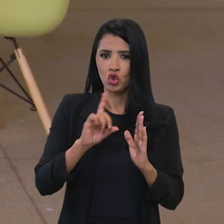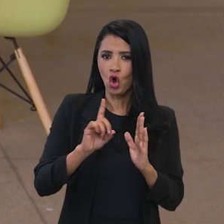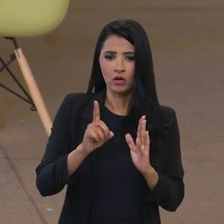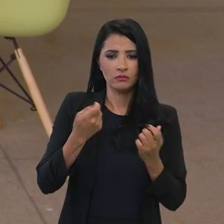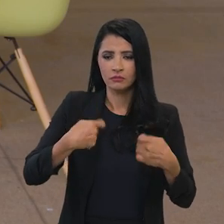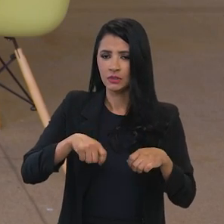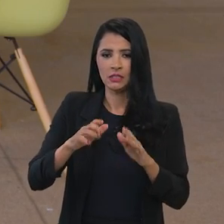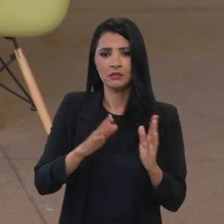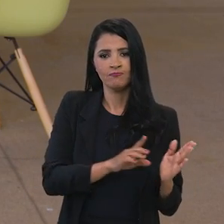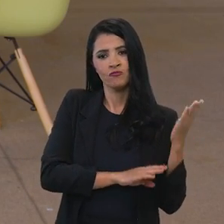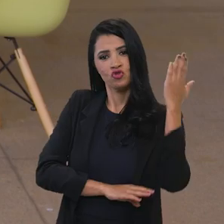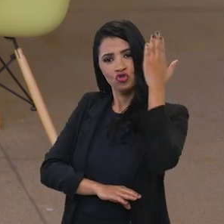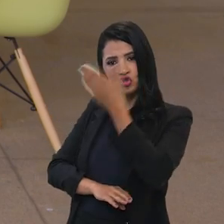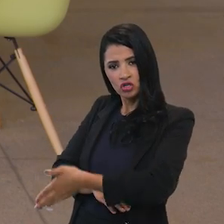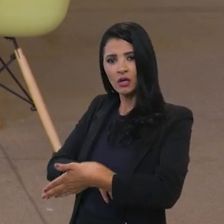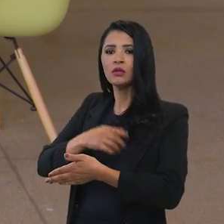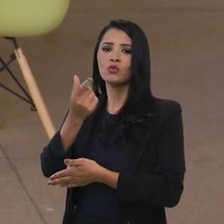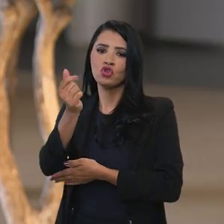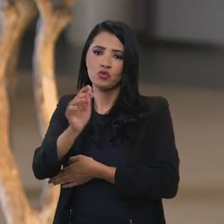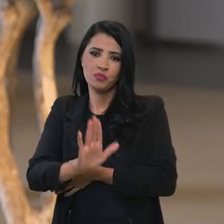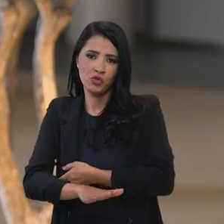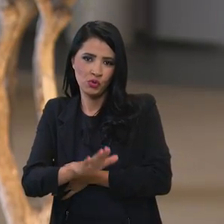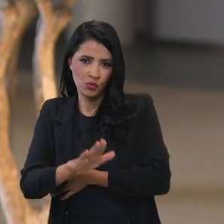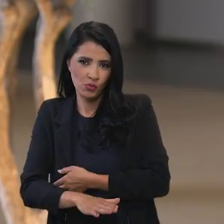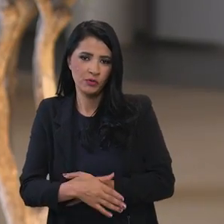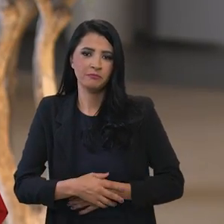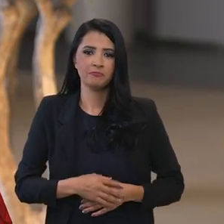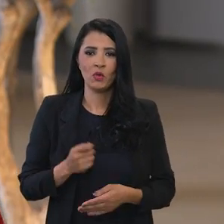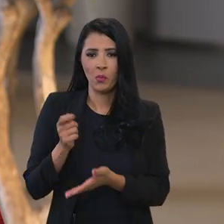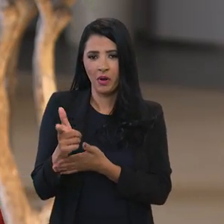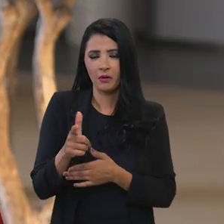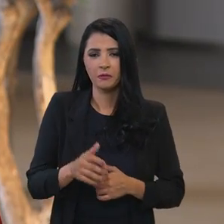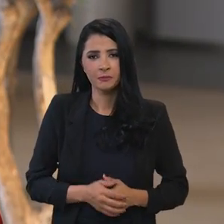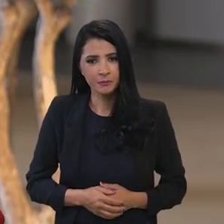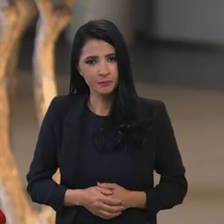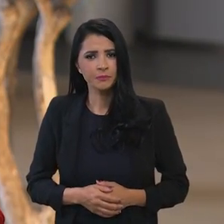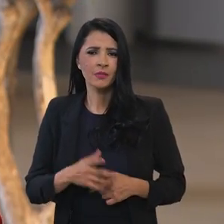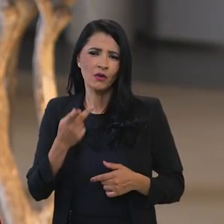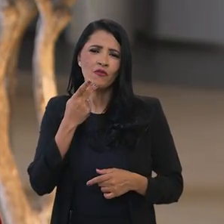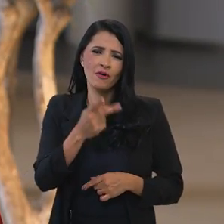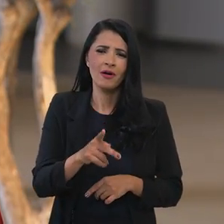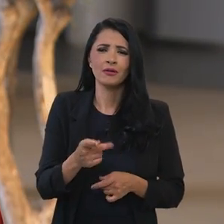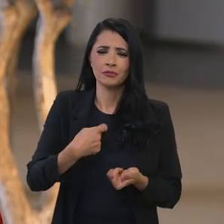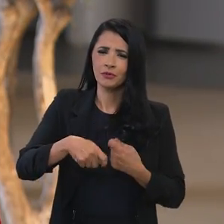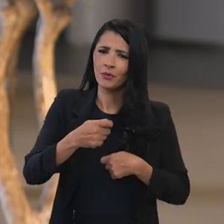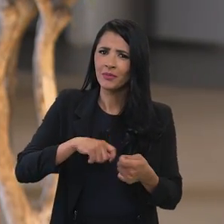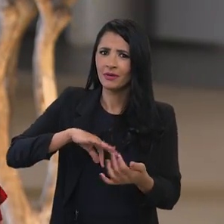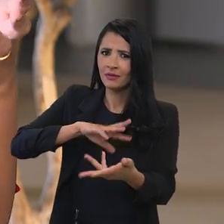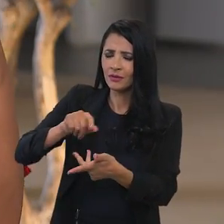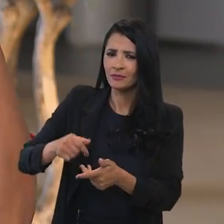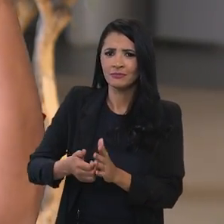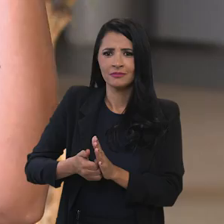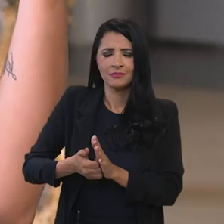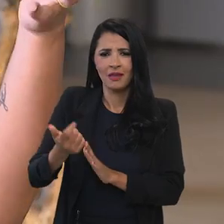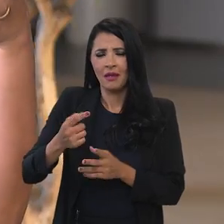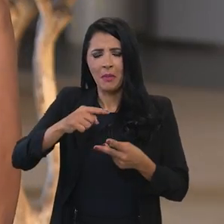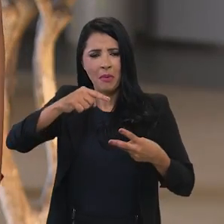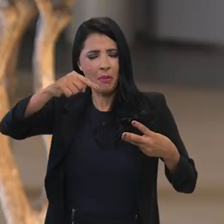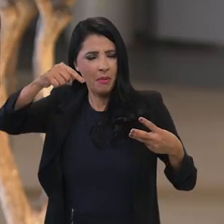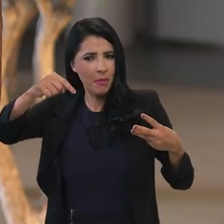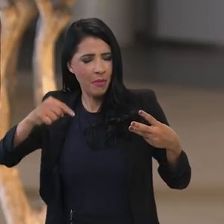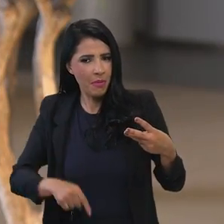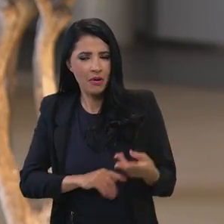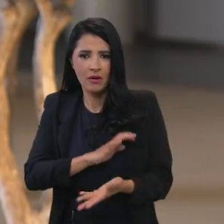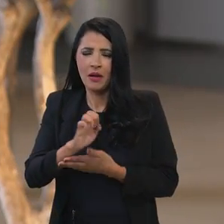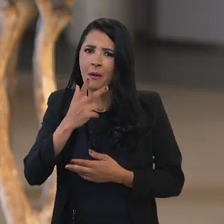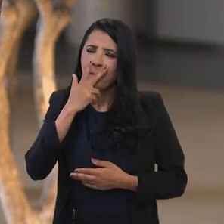oportunidade de reduzir custo para os operadores quando a gente fala de comércio exterior é tudo muito grande exportação